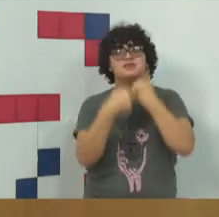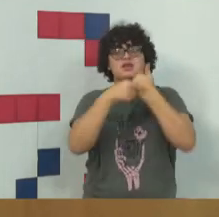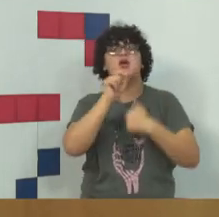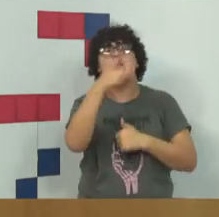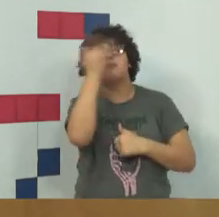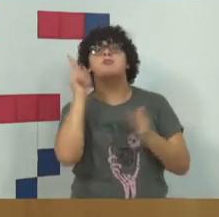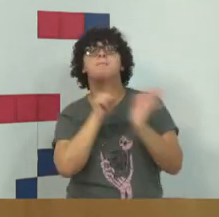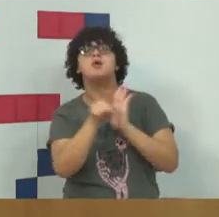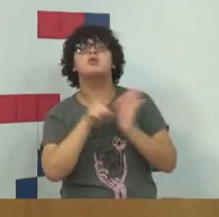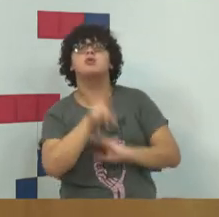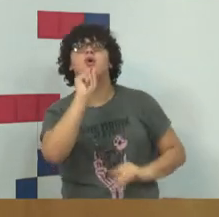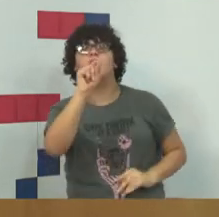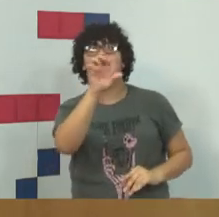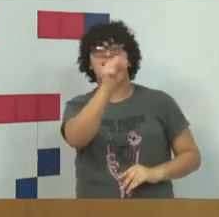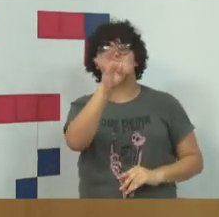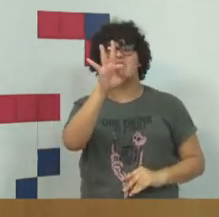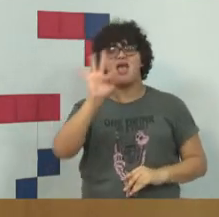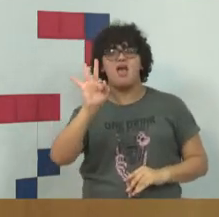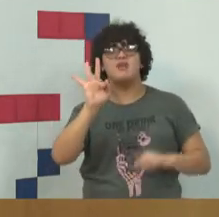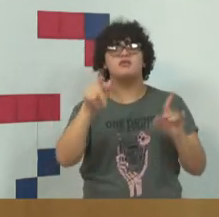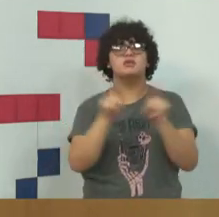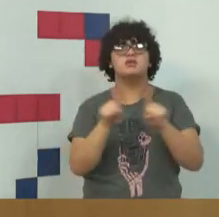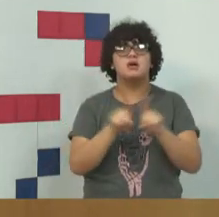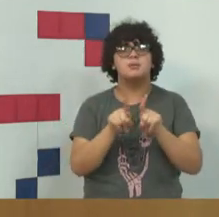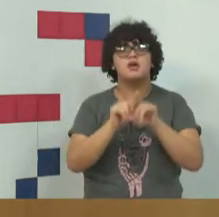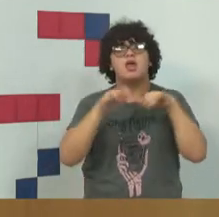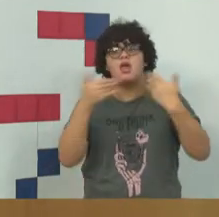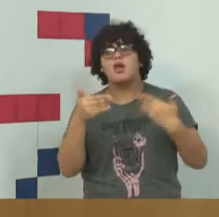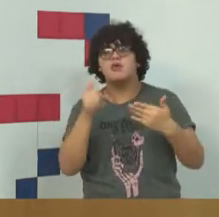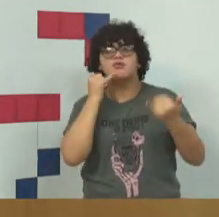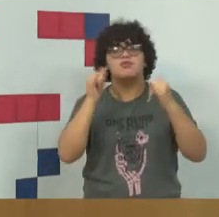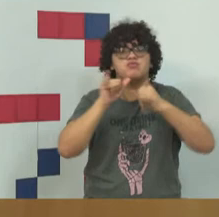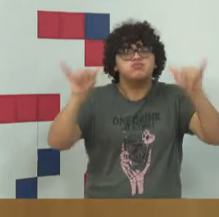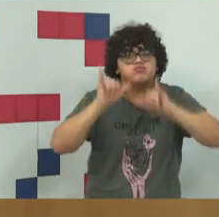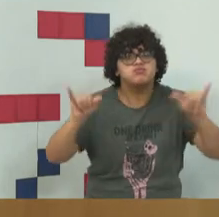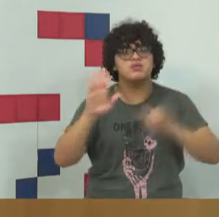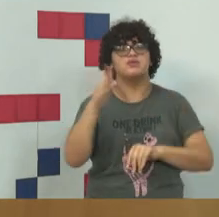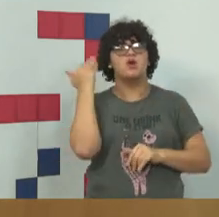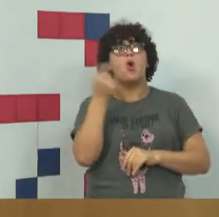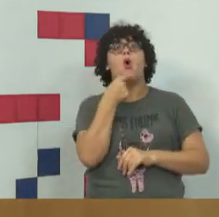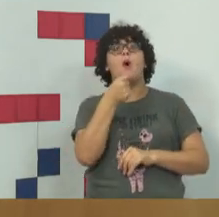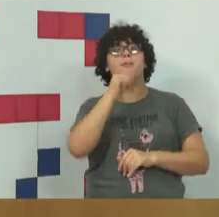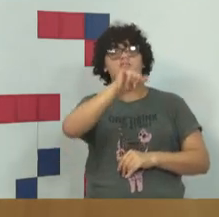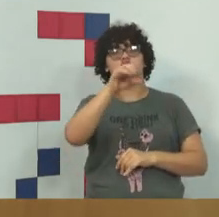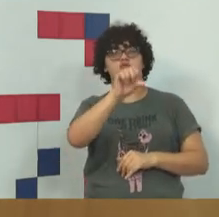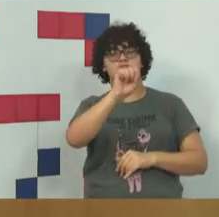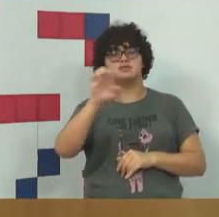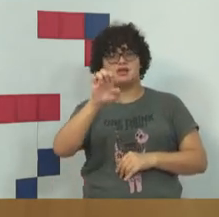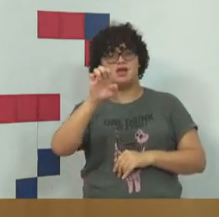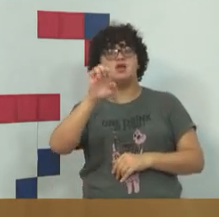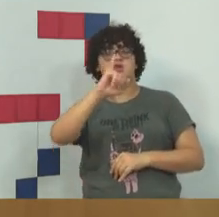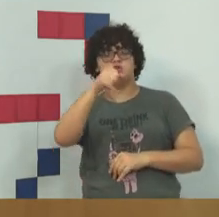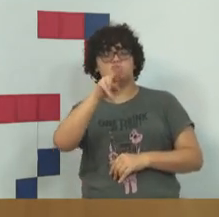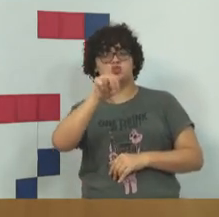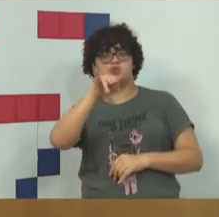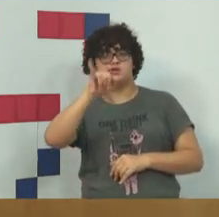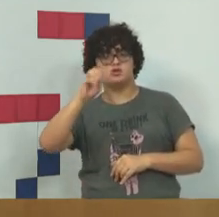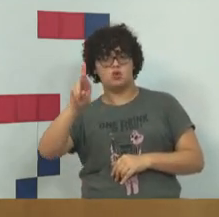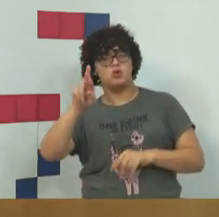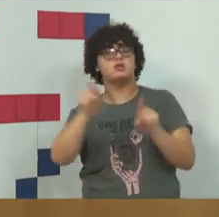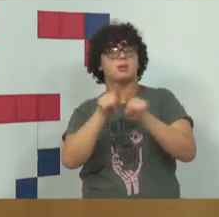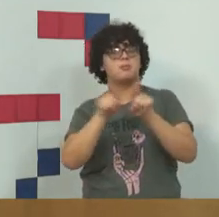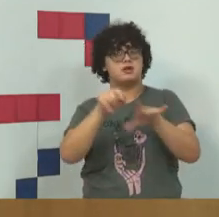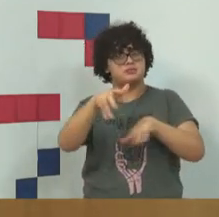perguntou sobre o STF e as fake news também foi o José Júnior do Memorial, o Anderson Borges de Santo